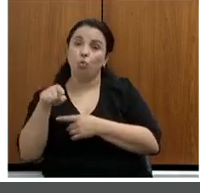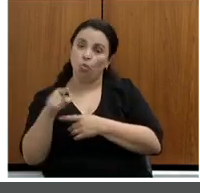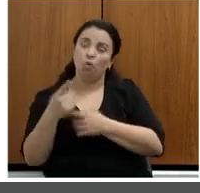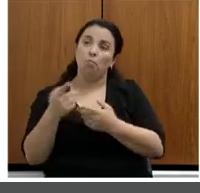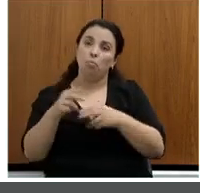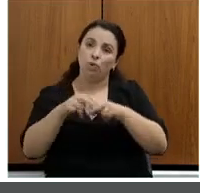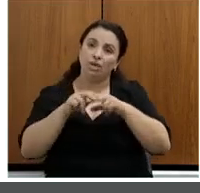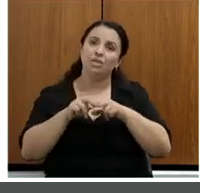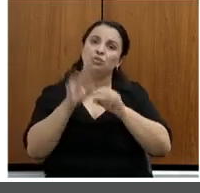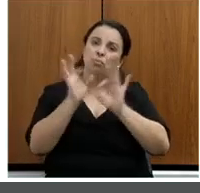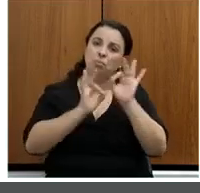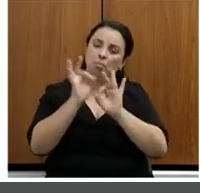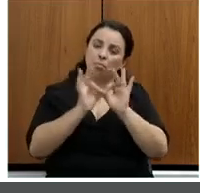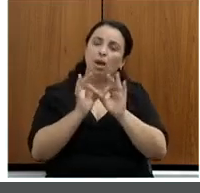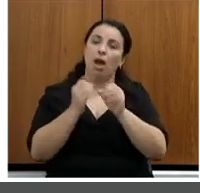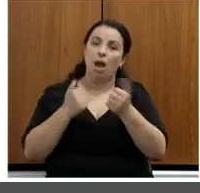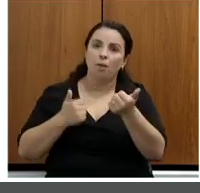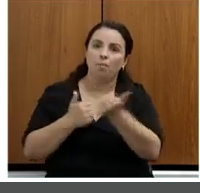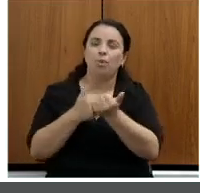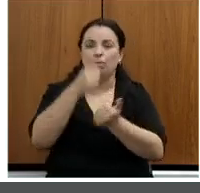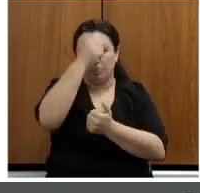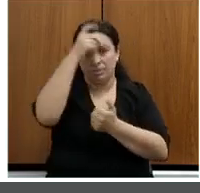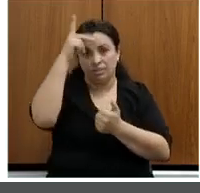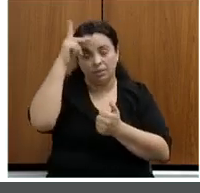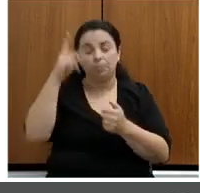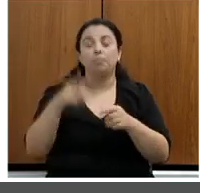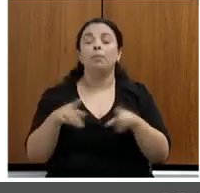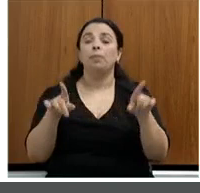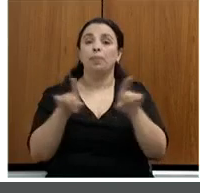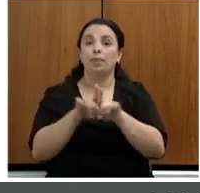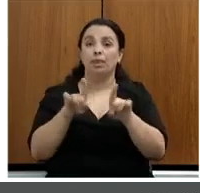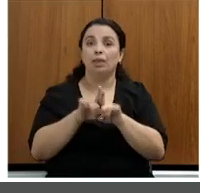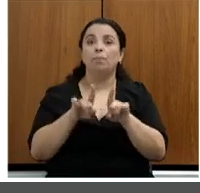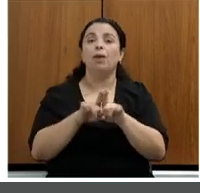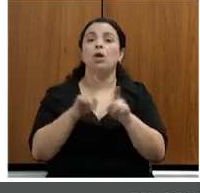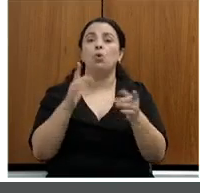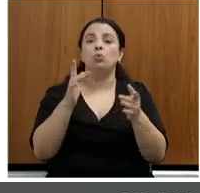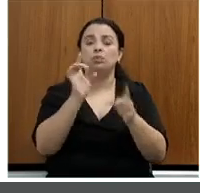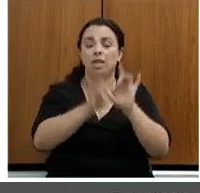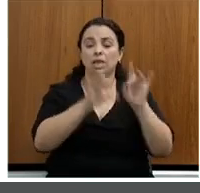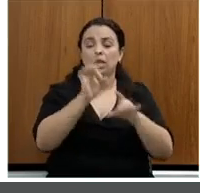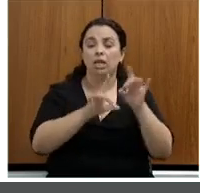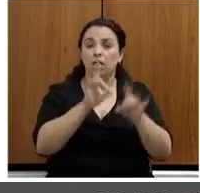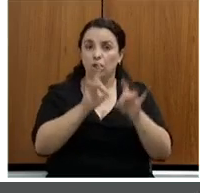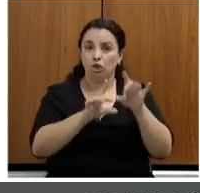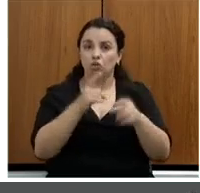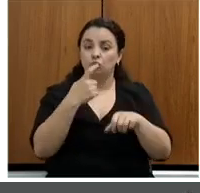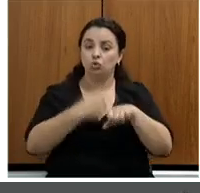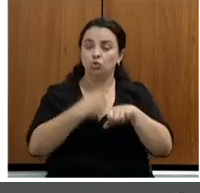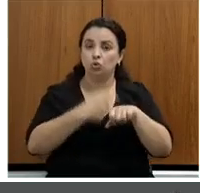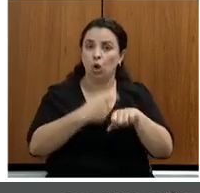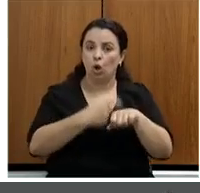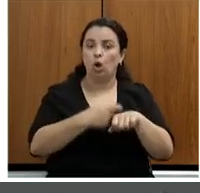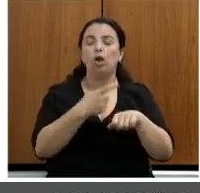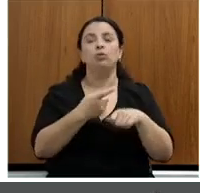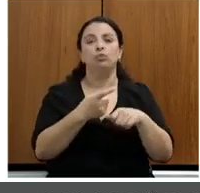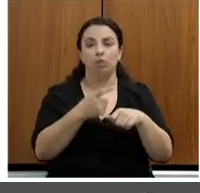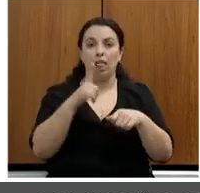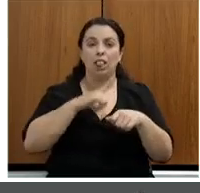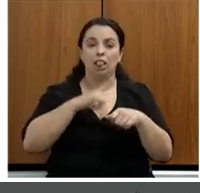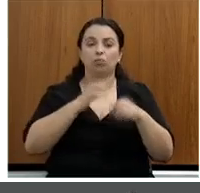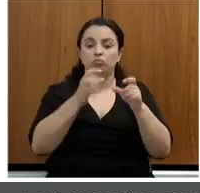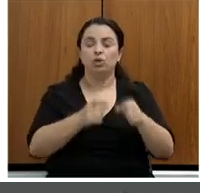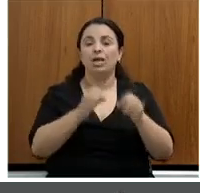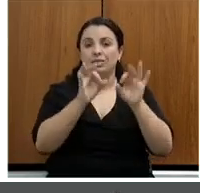a população urbana atendida com destinação regularizada de resíduos sólidos, população urbana atendida com coleta